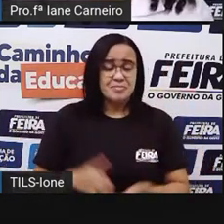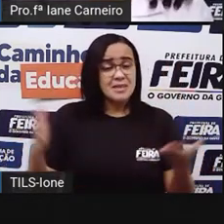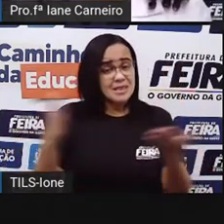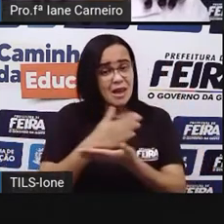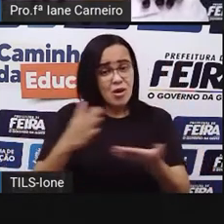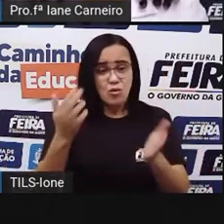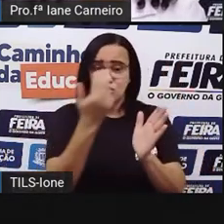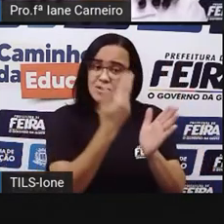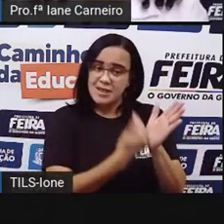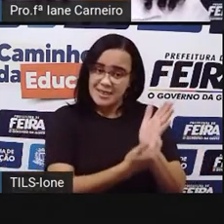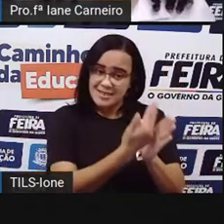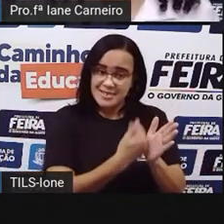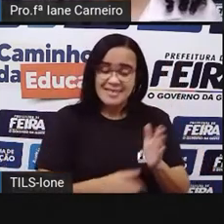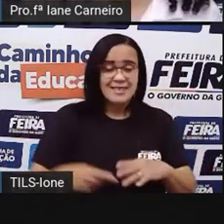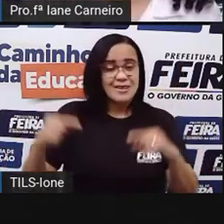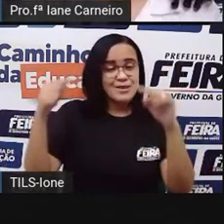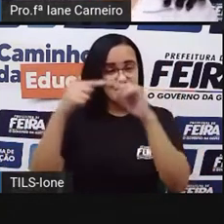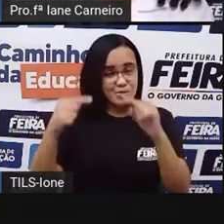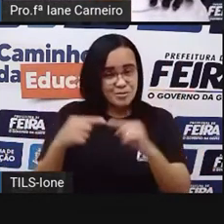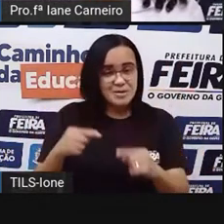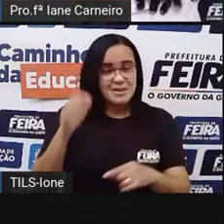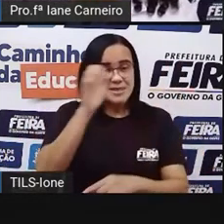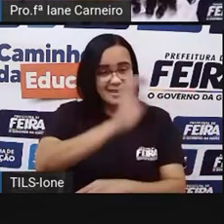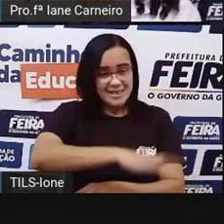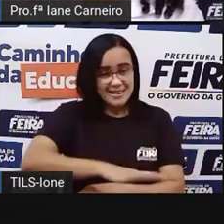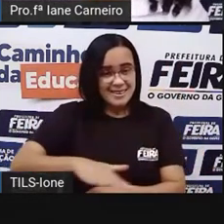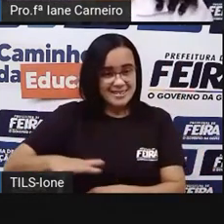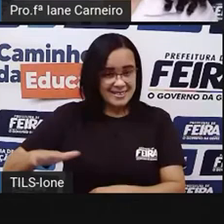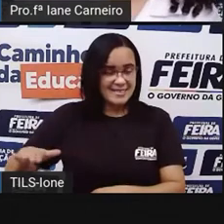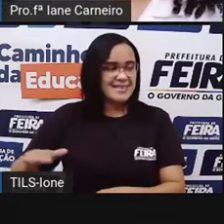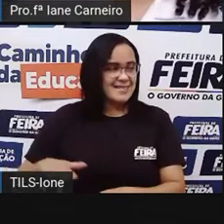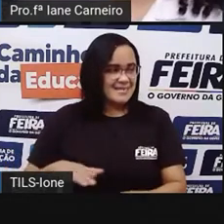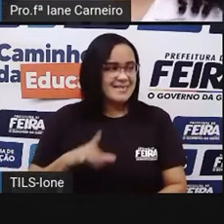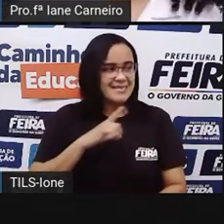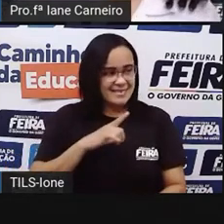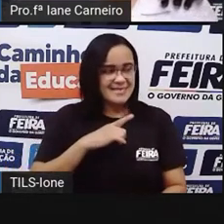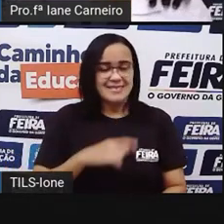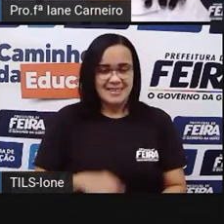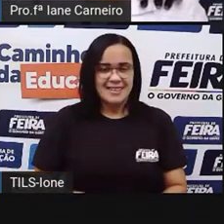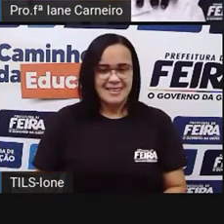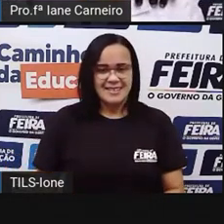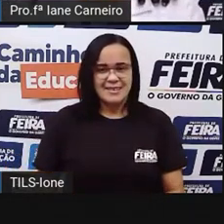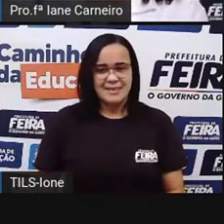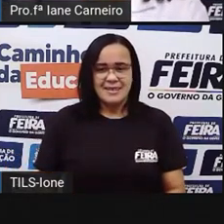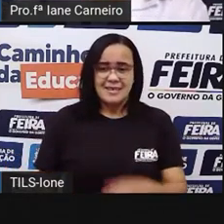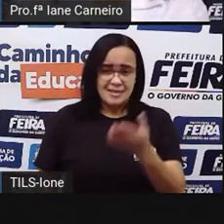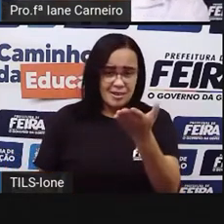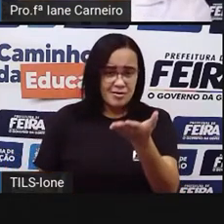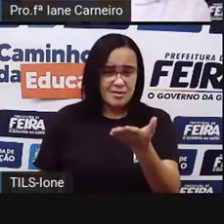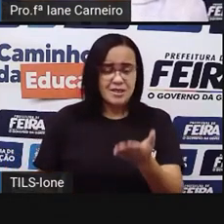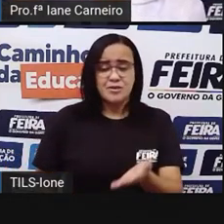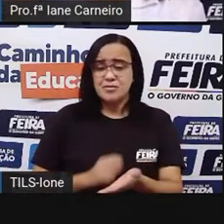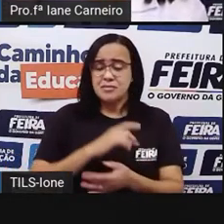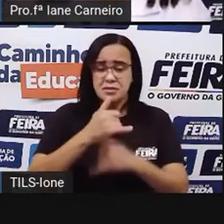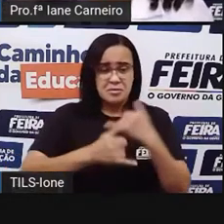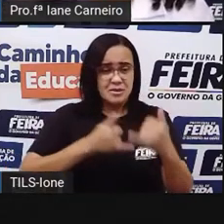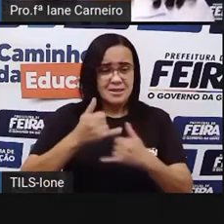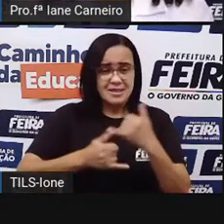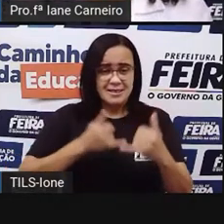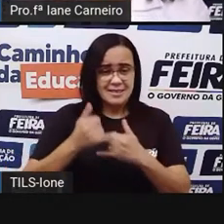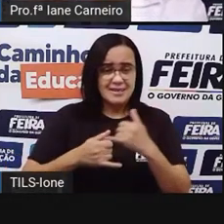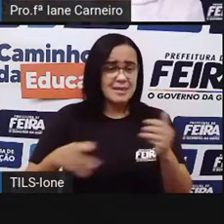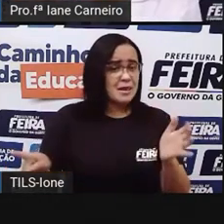gosta, né? Então, colocou aqui o trenzinho, o avião de papel, o balão, foguete, né? E as cores bem